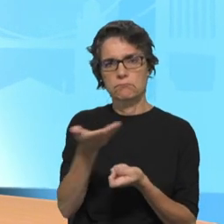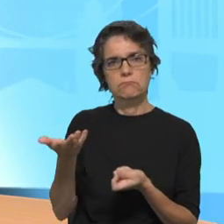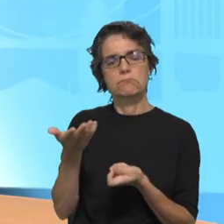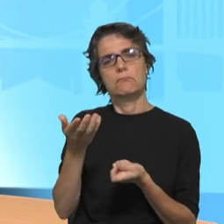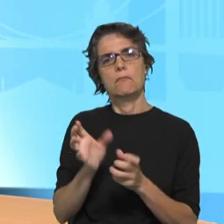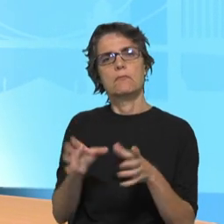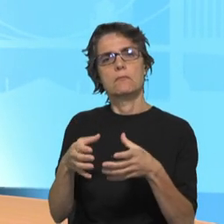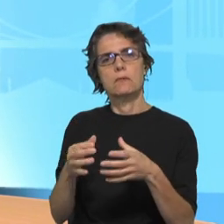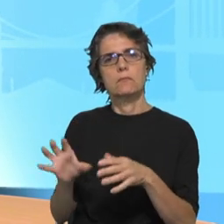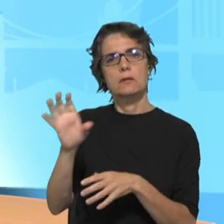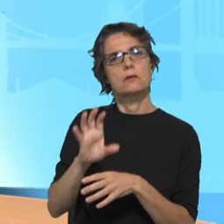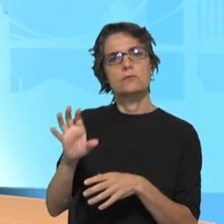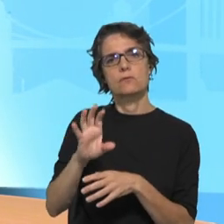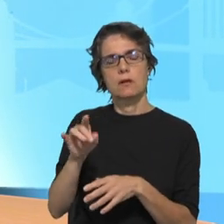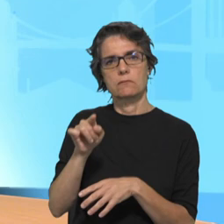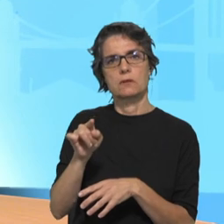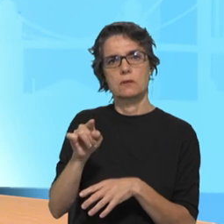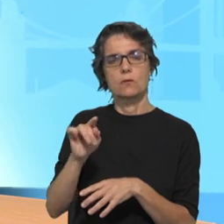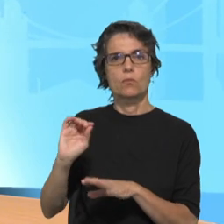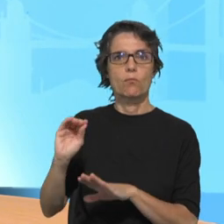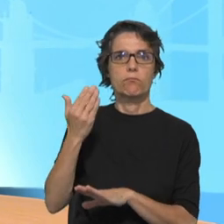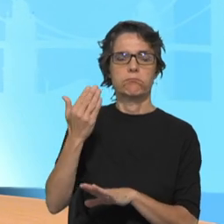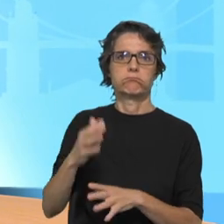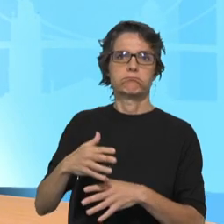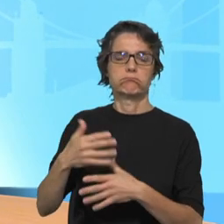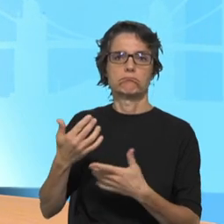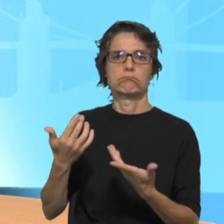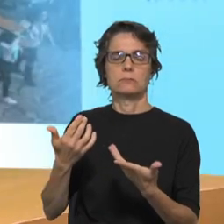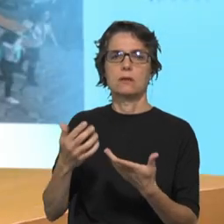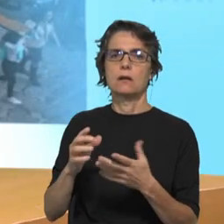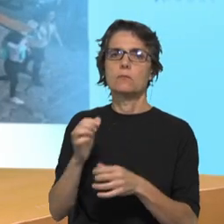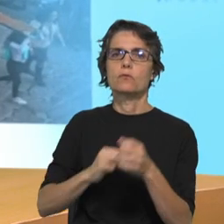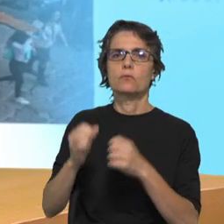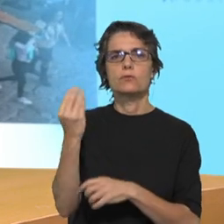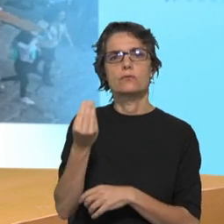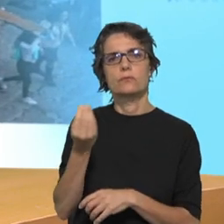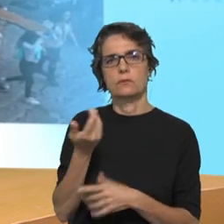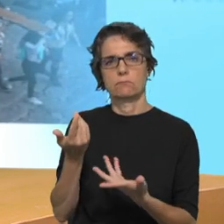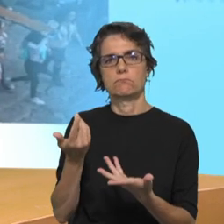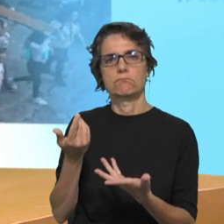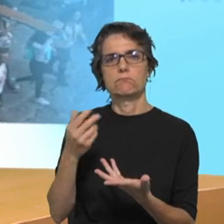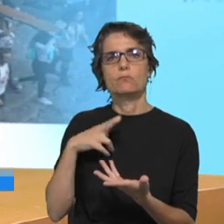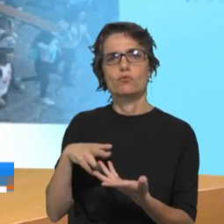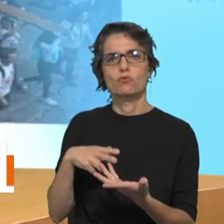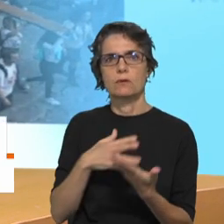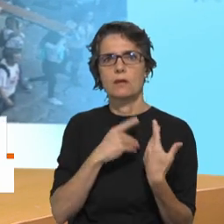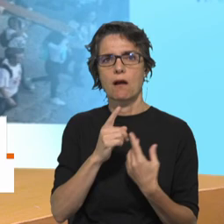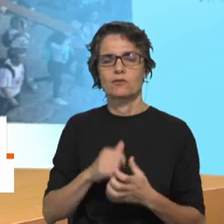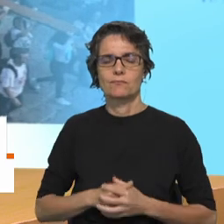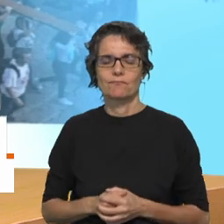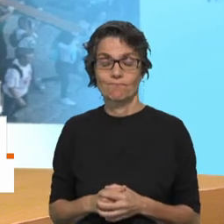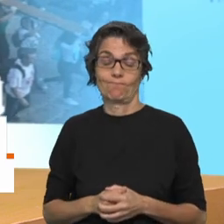junta central, não é? Do maior movimento juvenil português. É uma responsabilidade imensa de